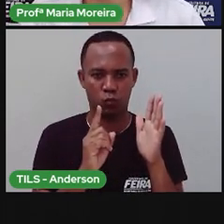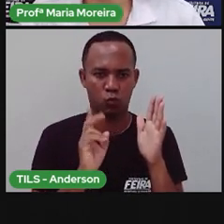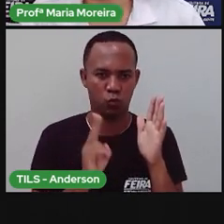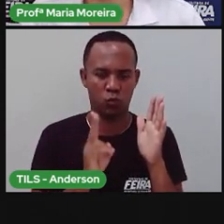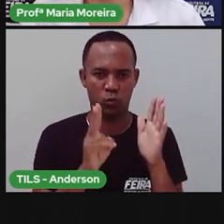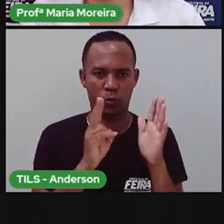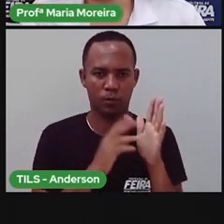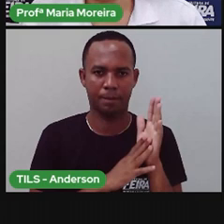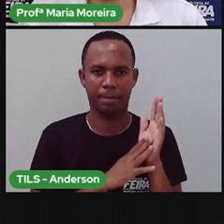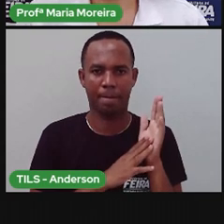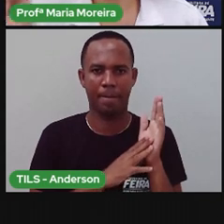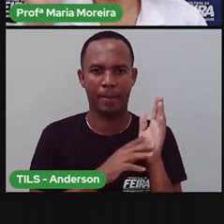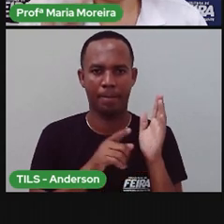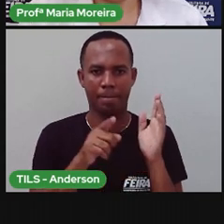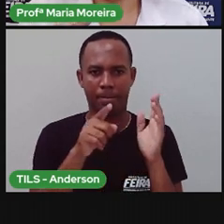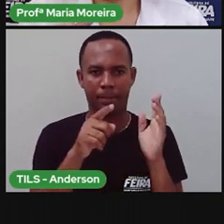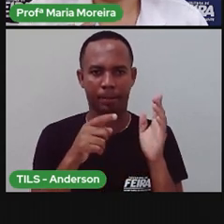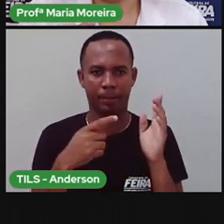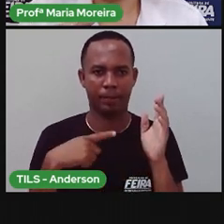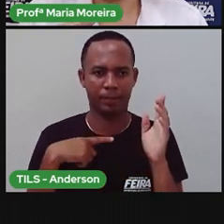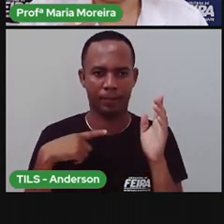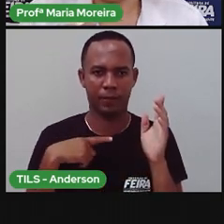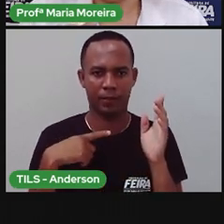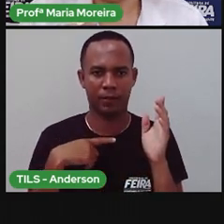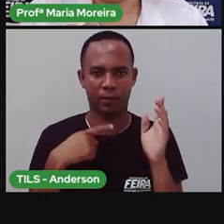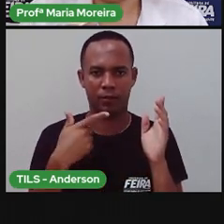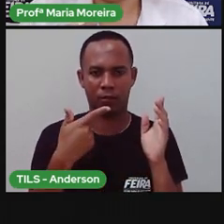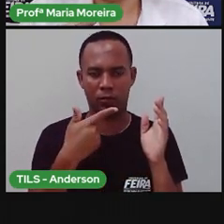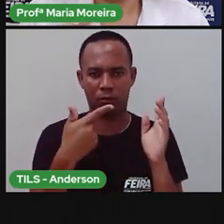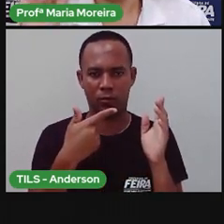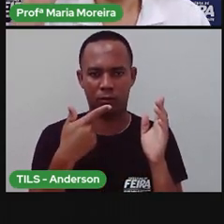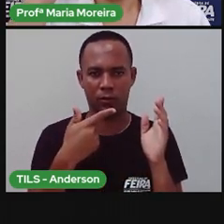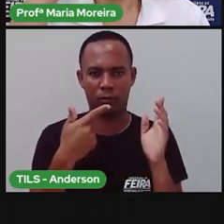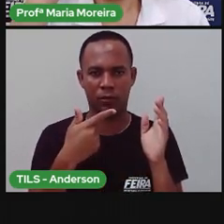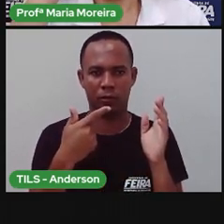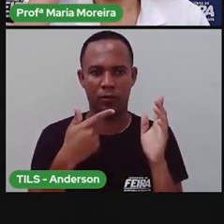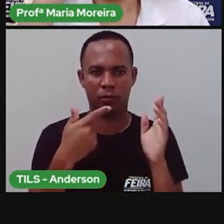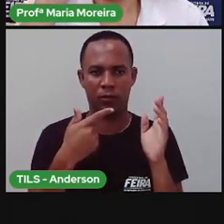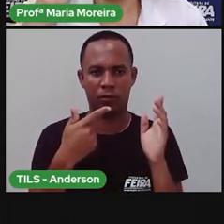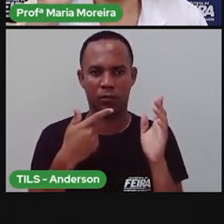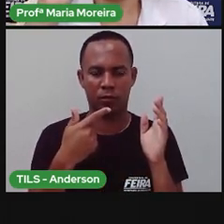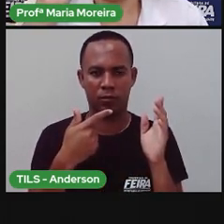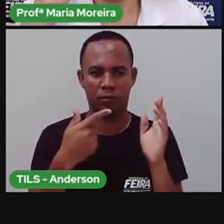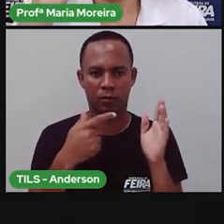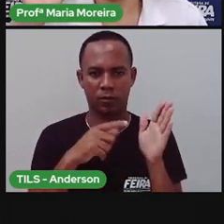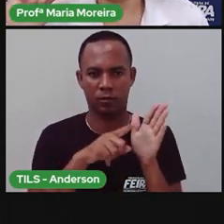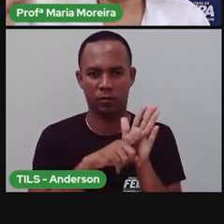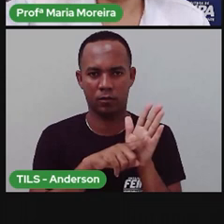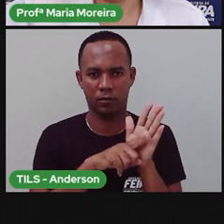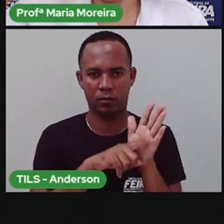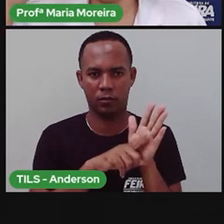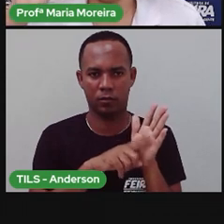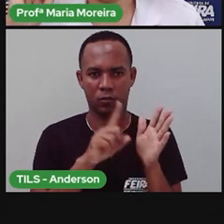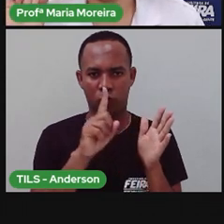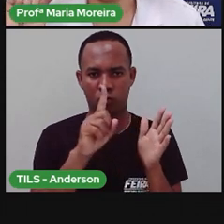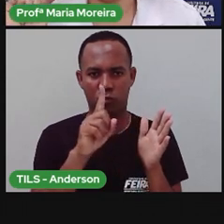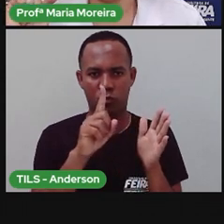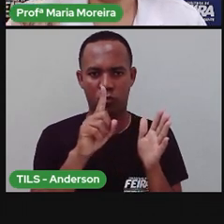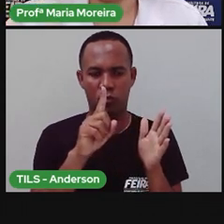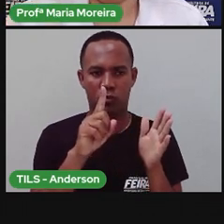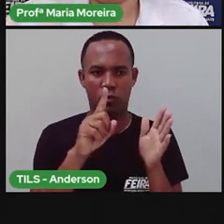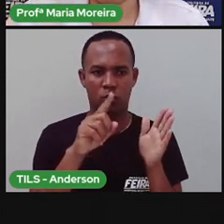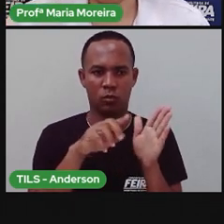um. E aí eu tenho dois, né? Isso que já é a dezena. Eu tenho duas dezenas, eu tiro uma